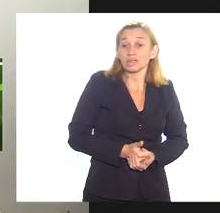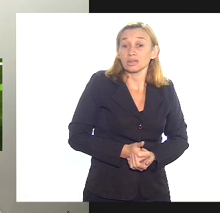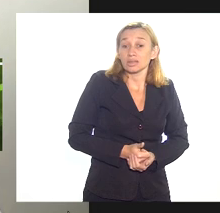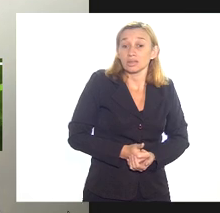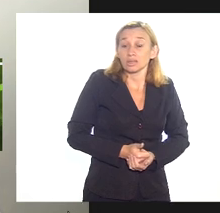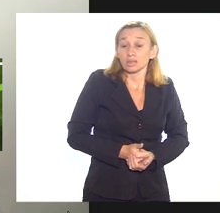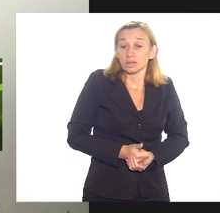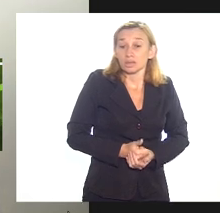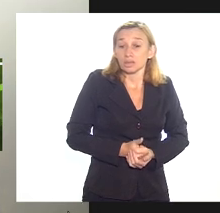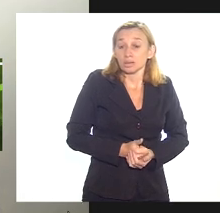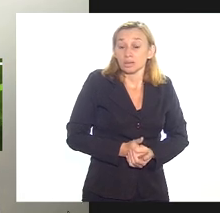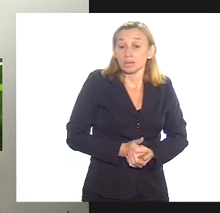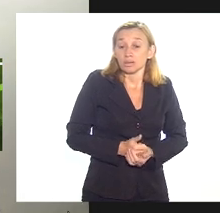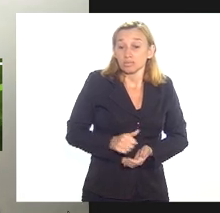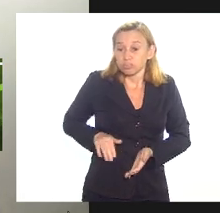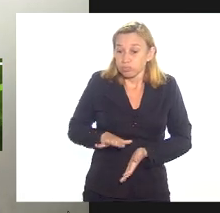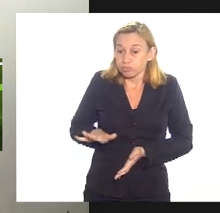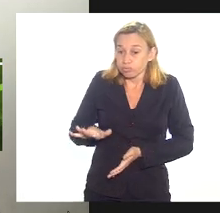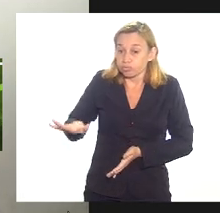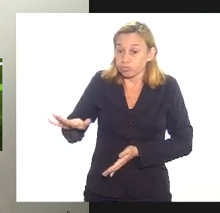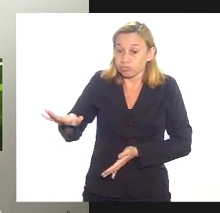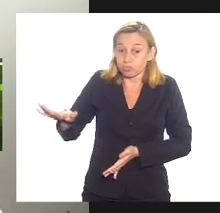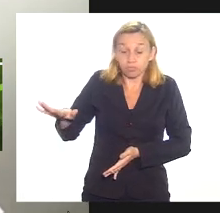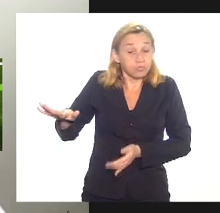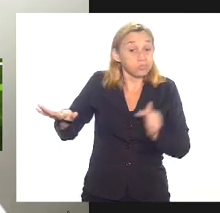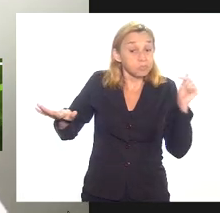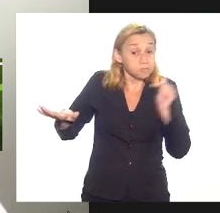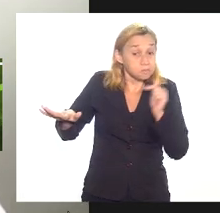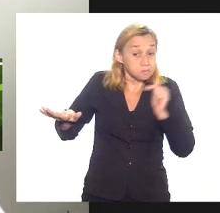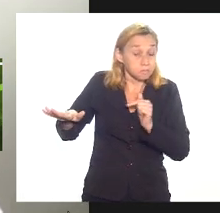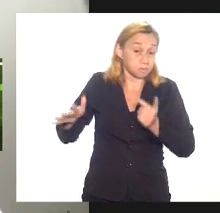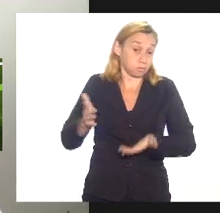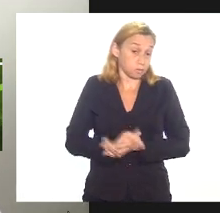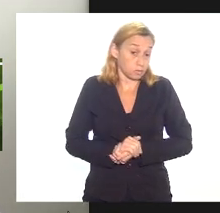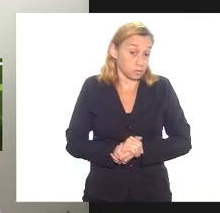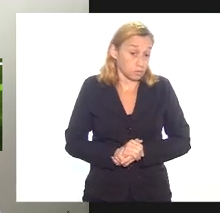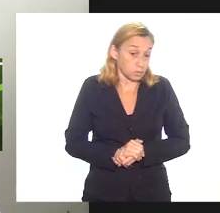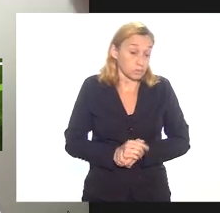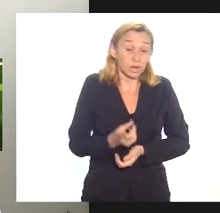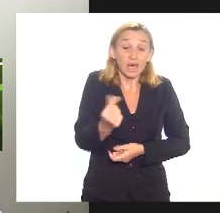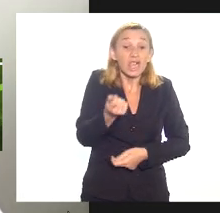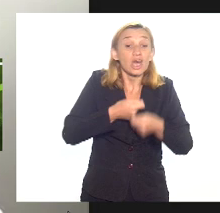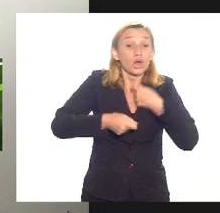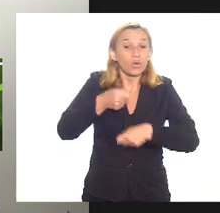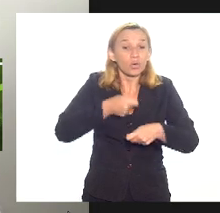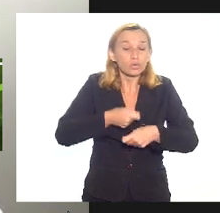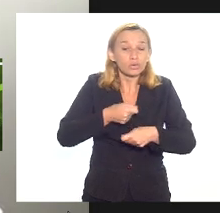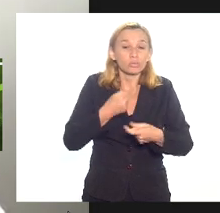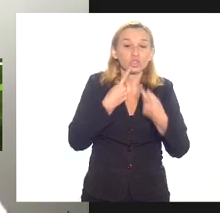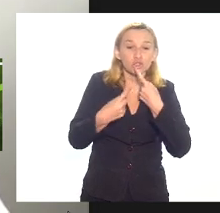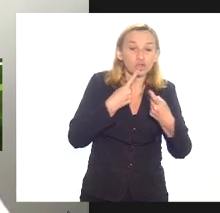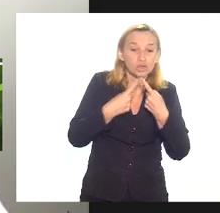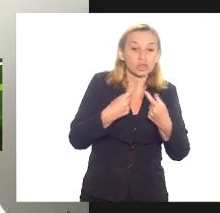sucumbindo nas favelas e nas periferias então todo o debate sobre economia deve ser precedido